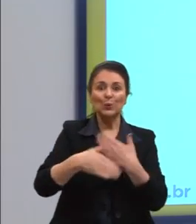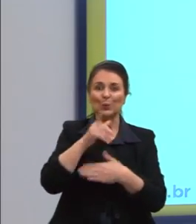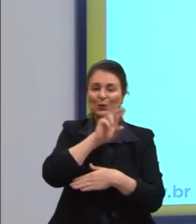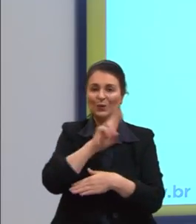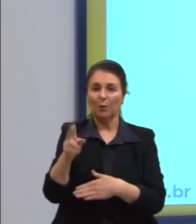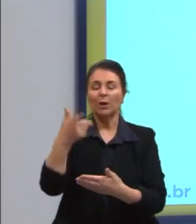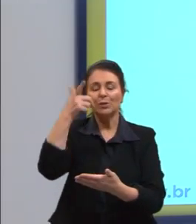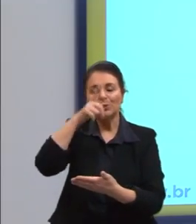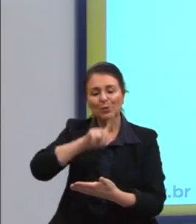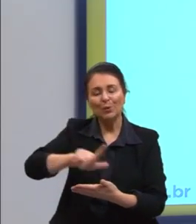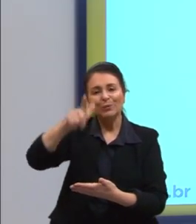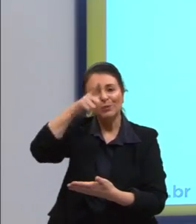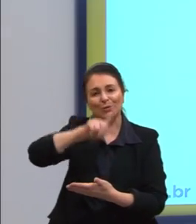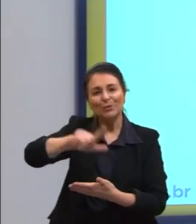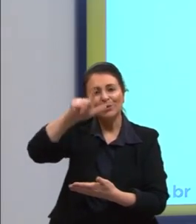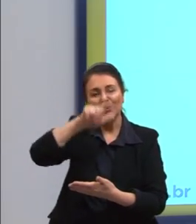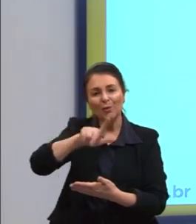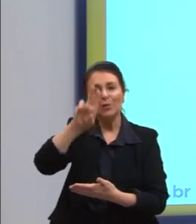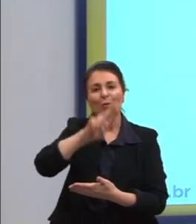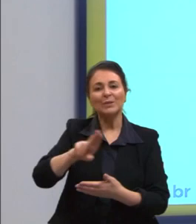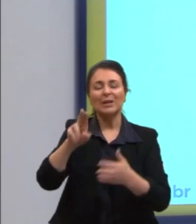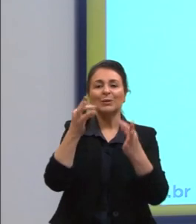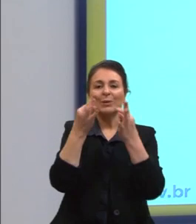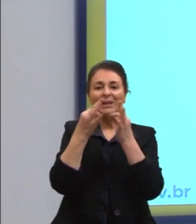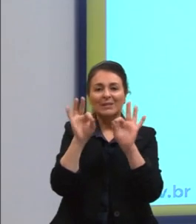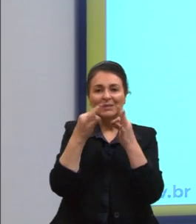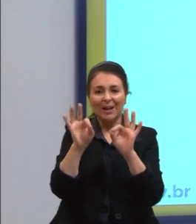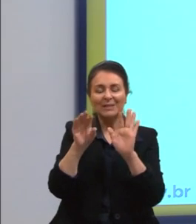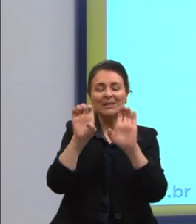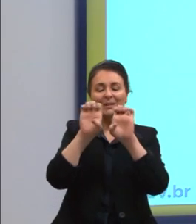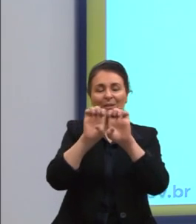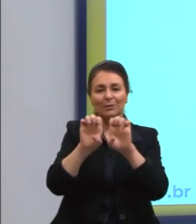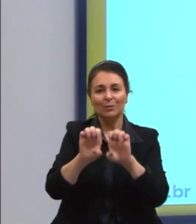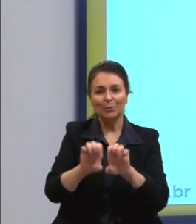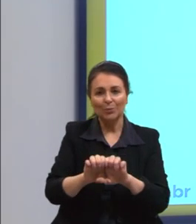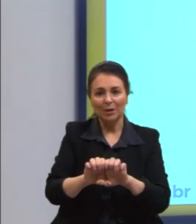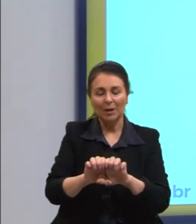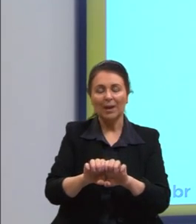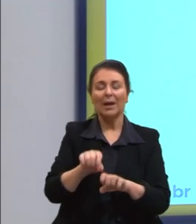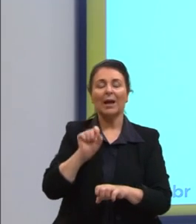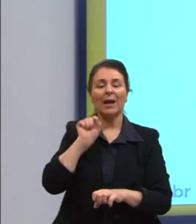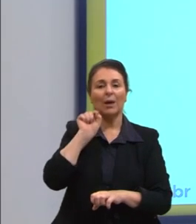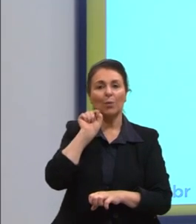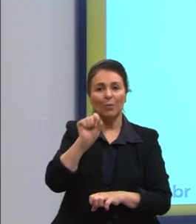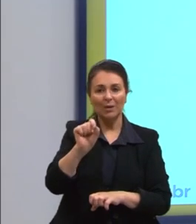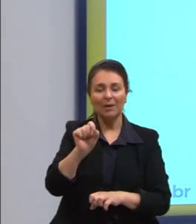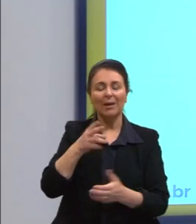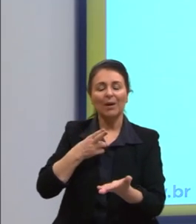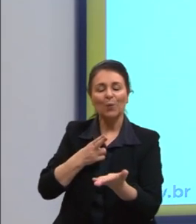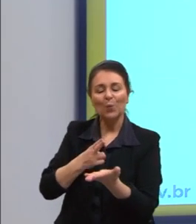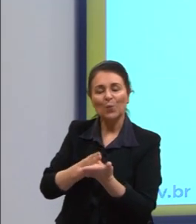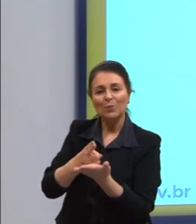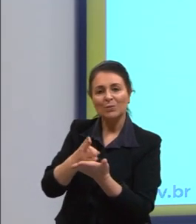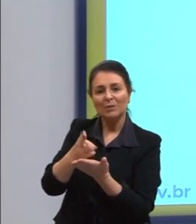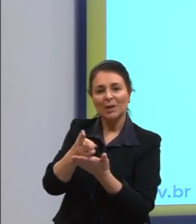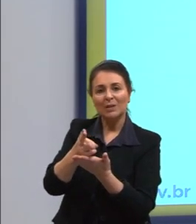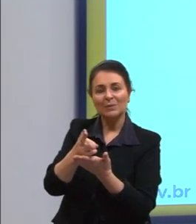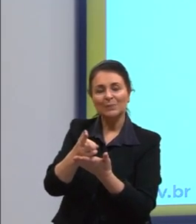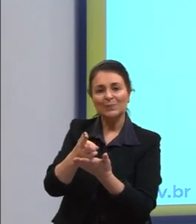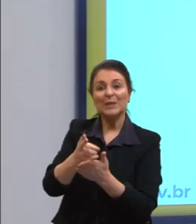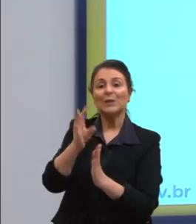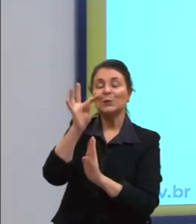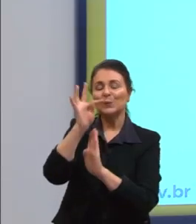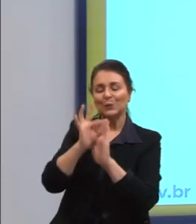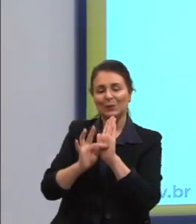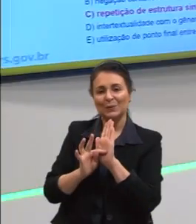essa repetição sintática estrutural é o que vai estabelecer a continuidade aqui do